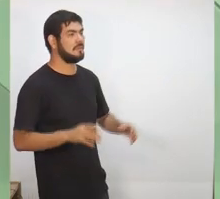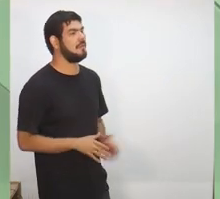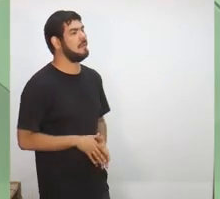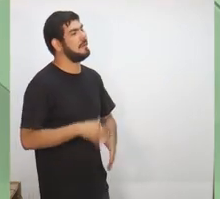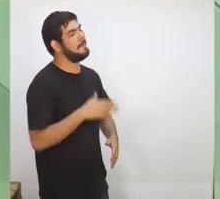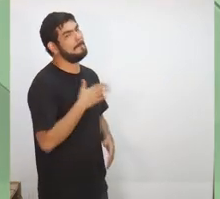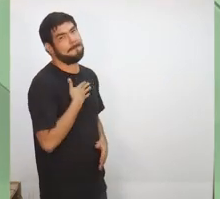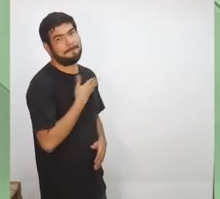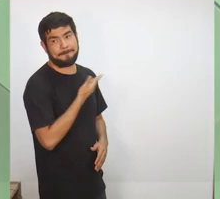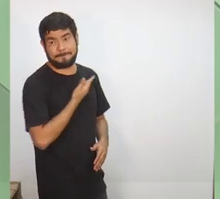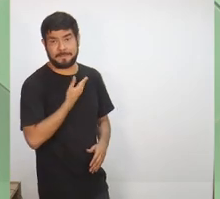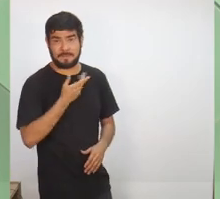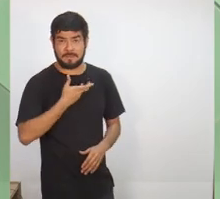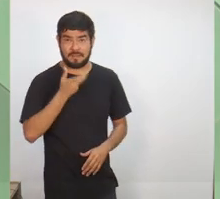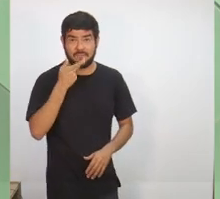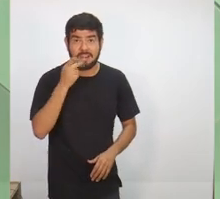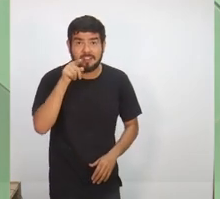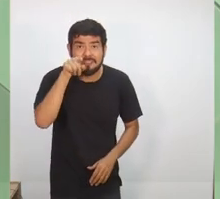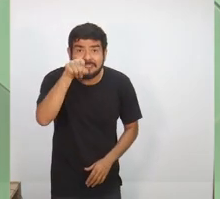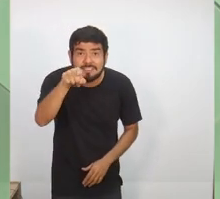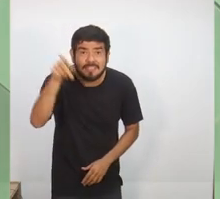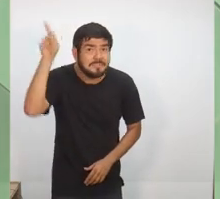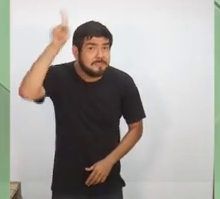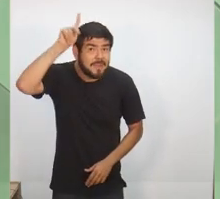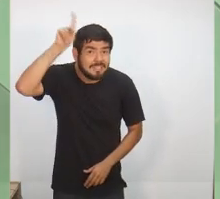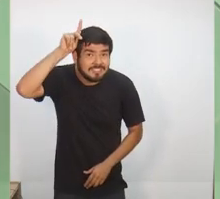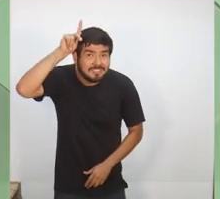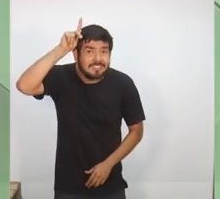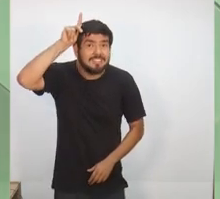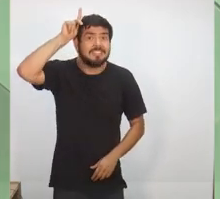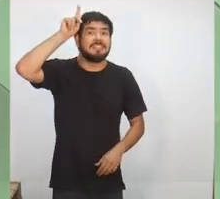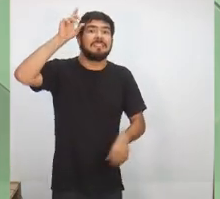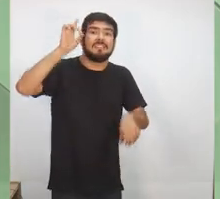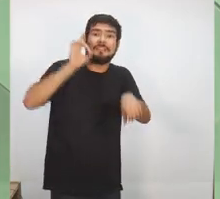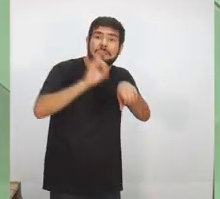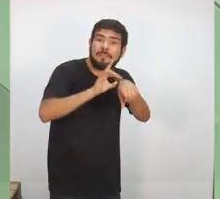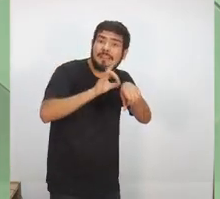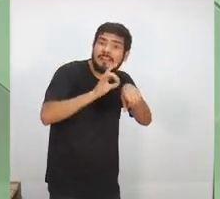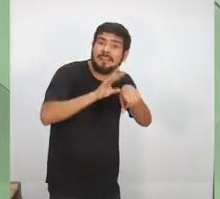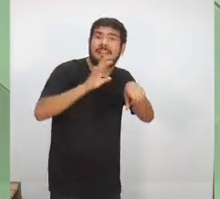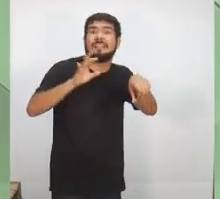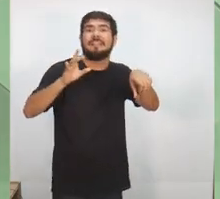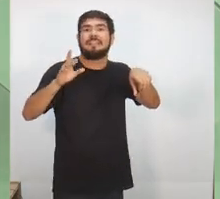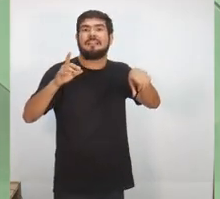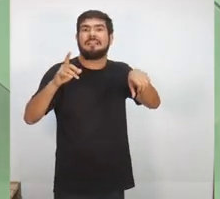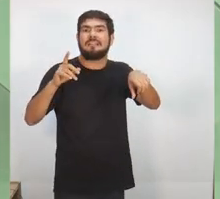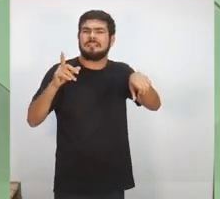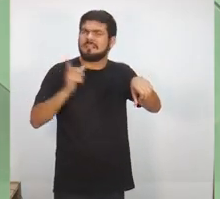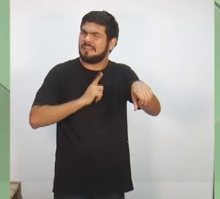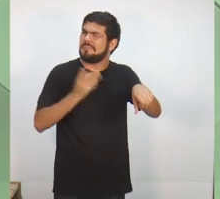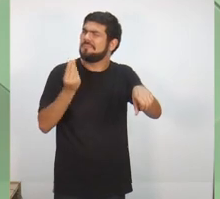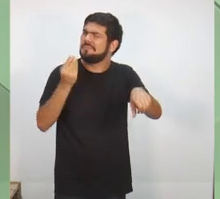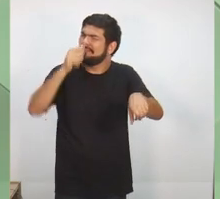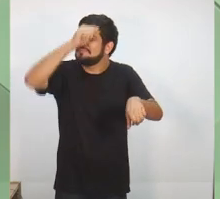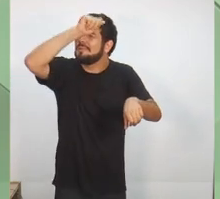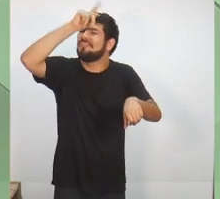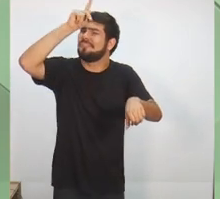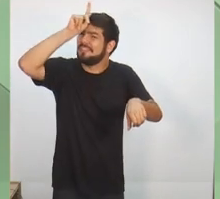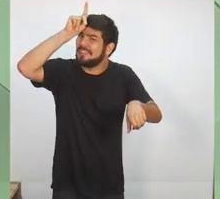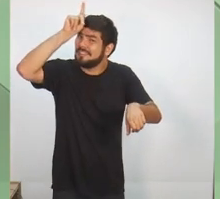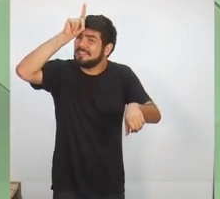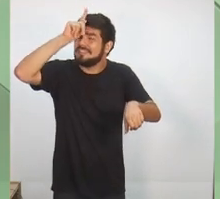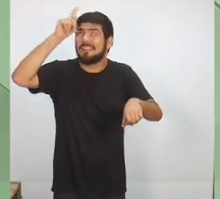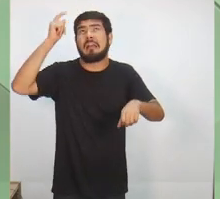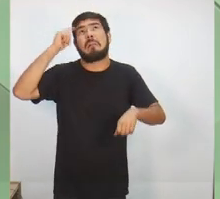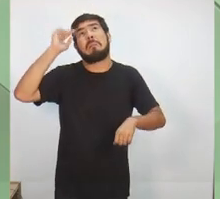amigo, eu quero falar com você, que é de Parintins, de Manaquiri, você que é da região metropolitana. Tem muito prefeito por aí, viu, candidata vendendo essa